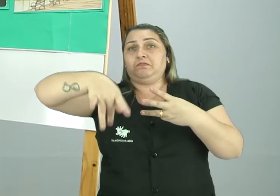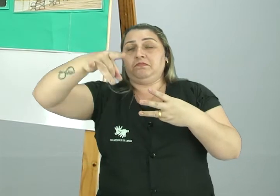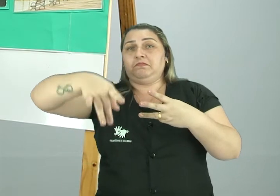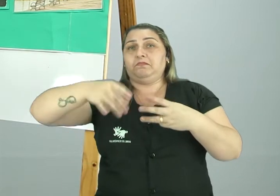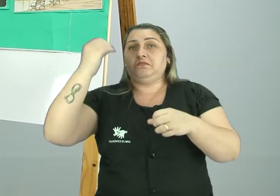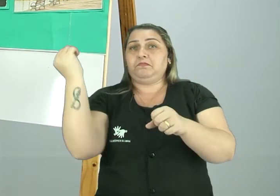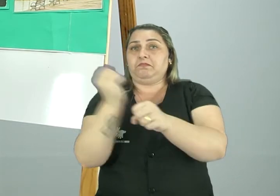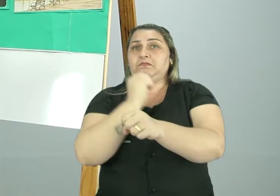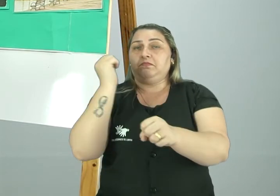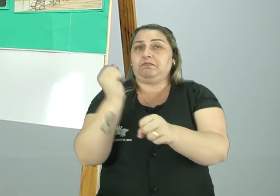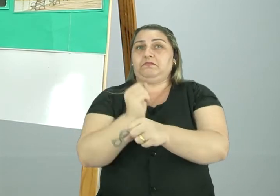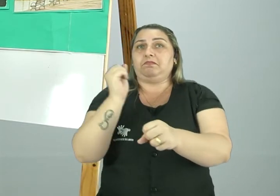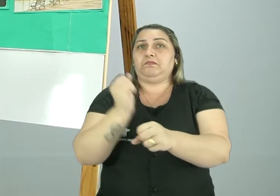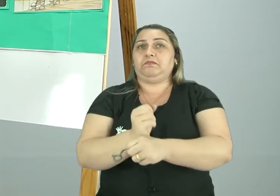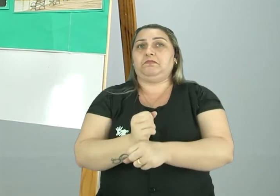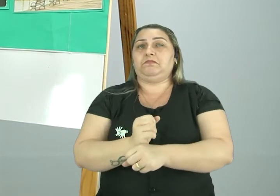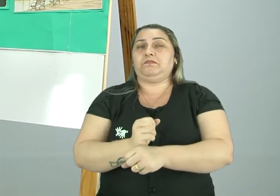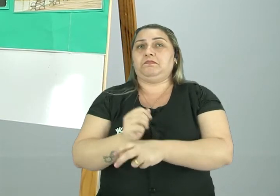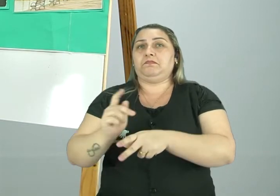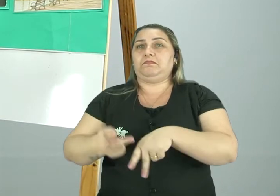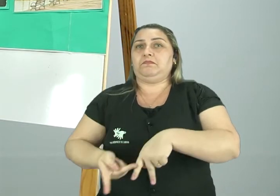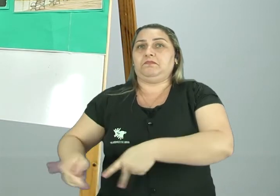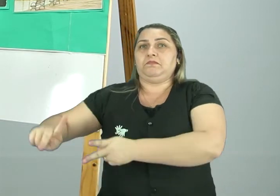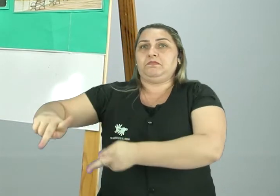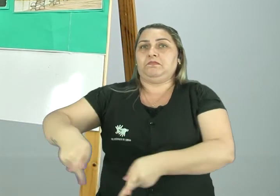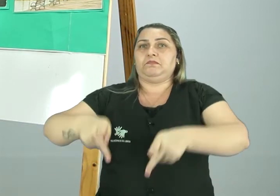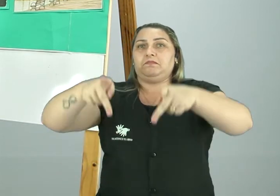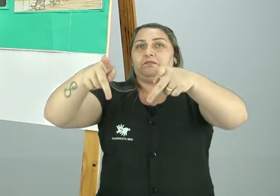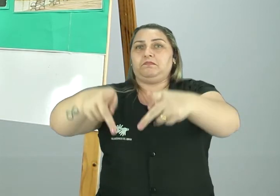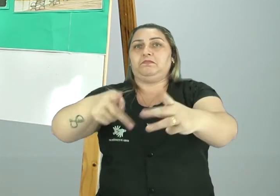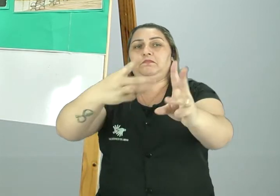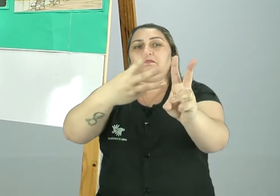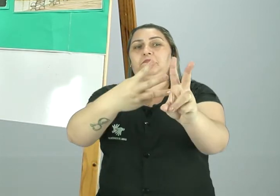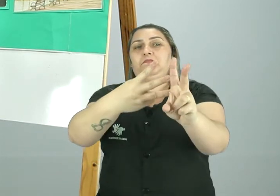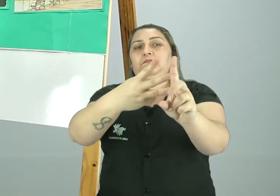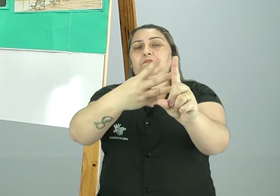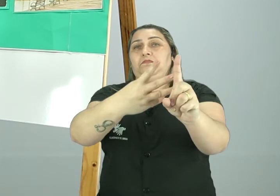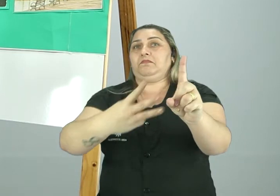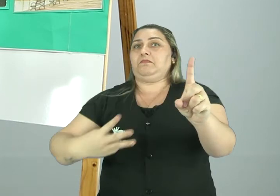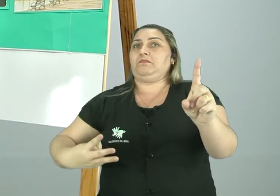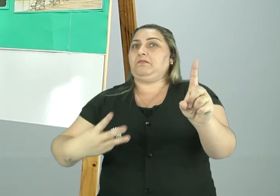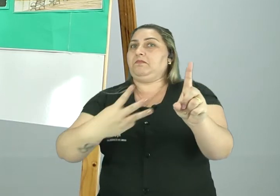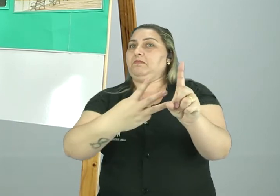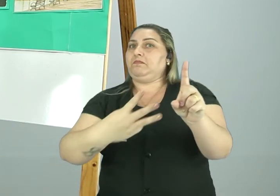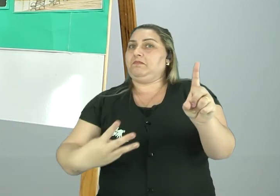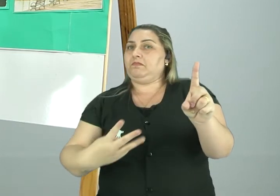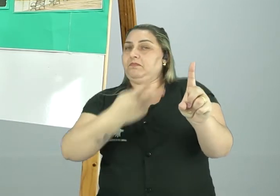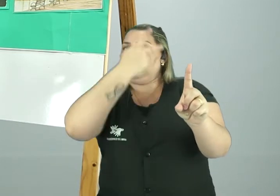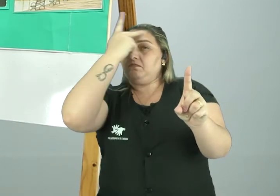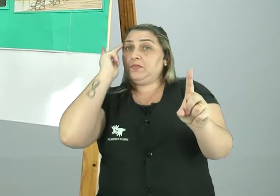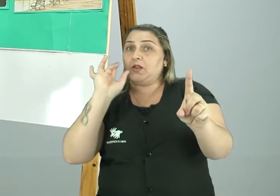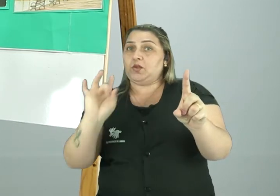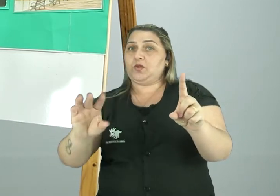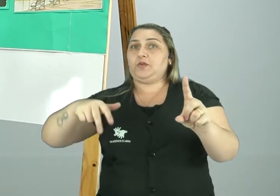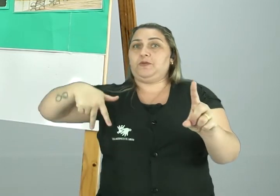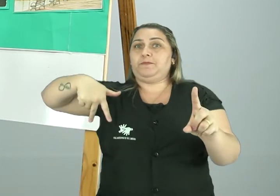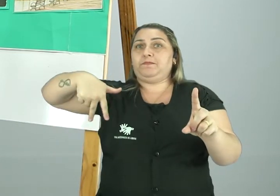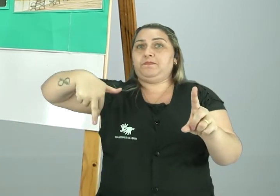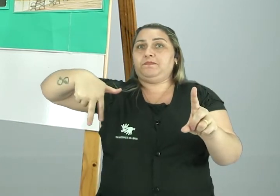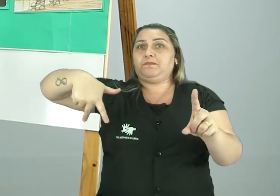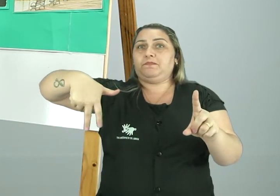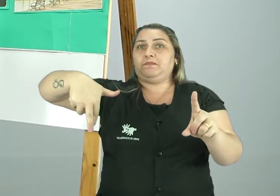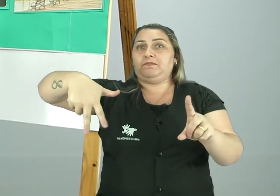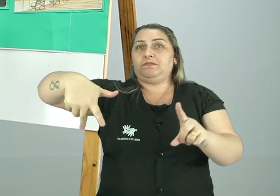eles construíram esta daqui. Que ela é feita só para os pedestres, tá? Para eles atravessarem com mais segurança.